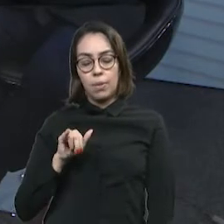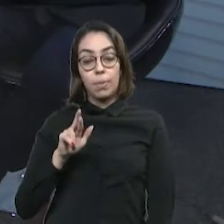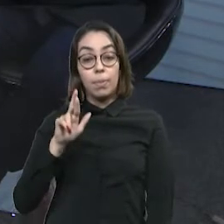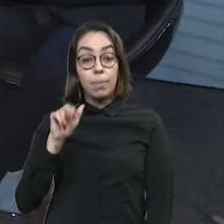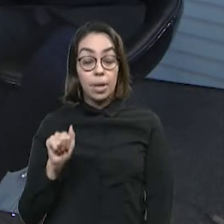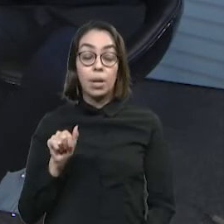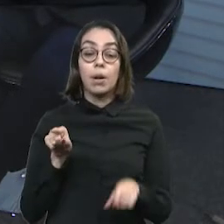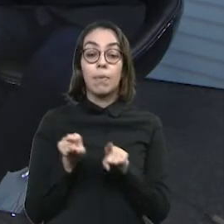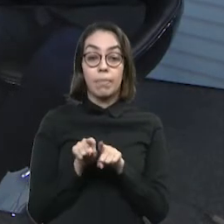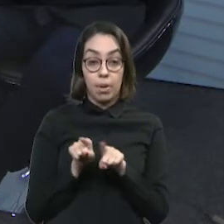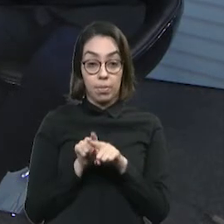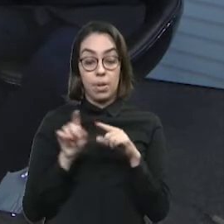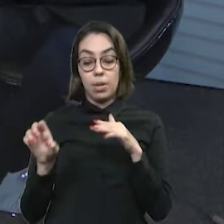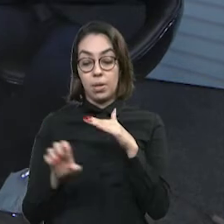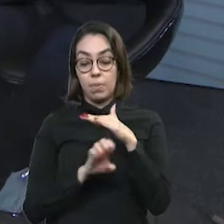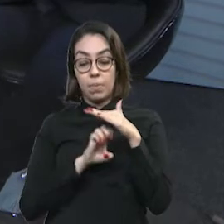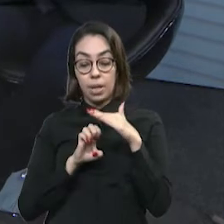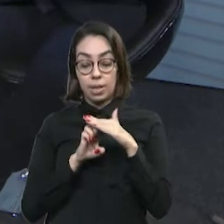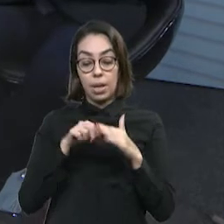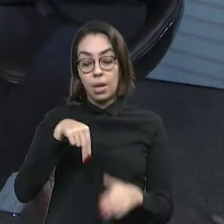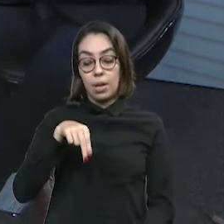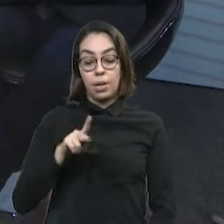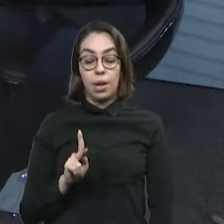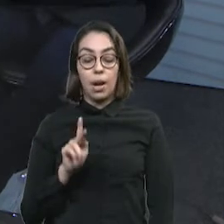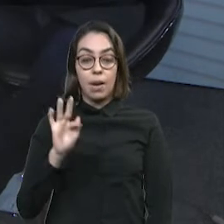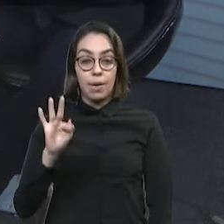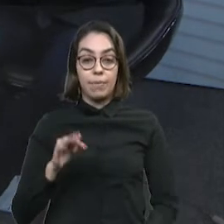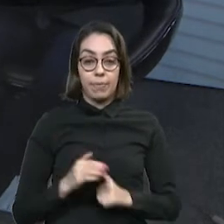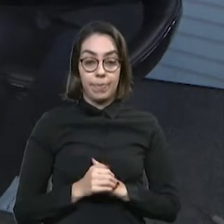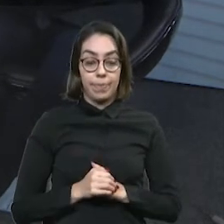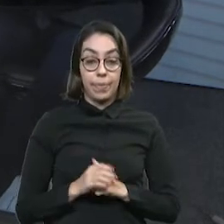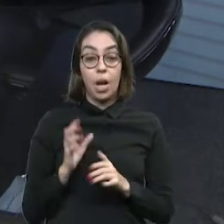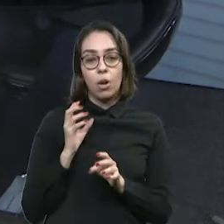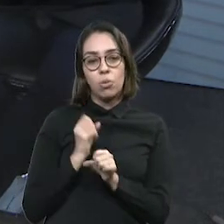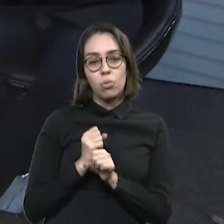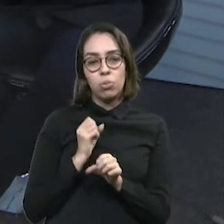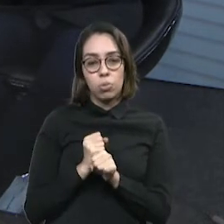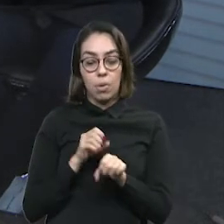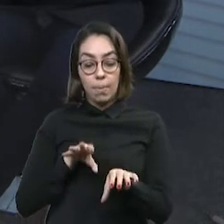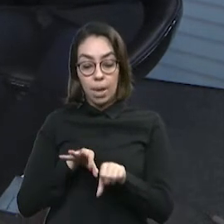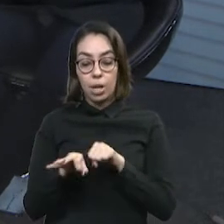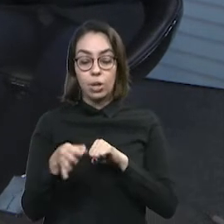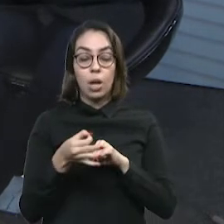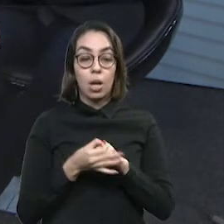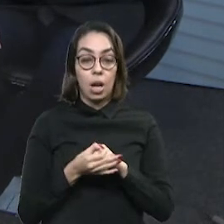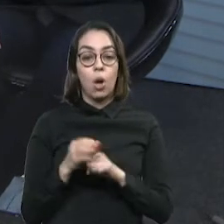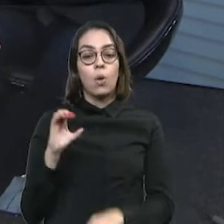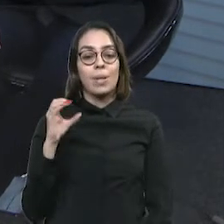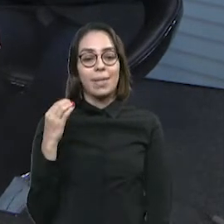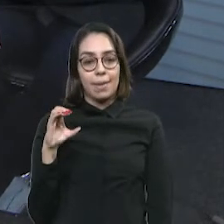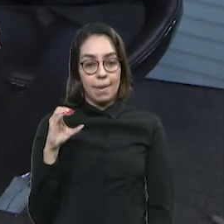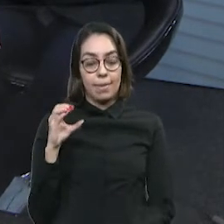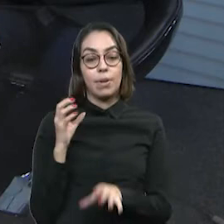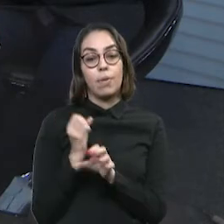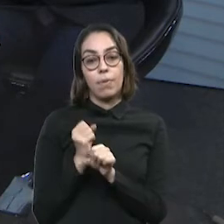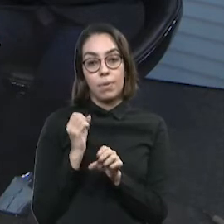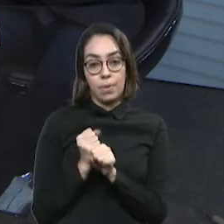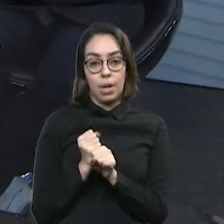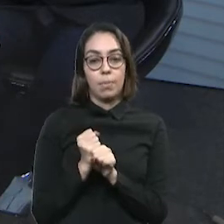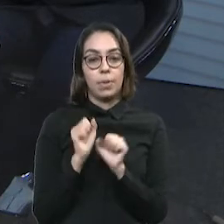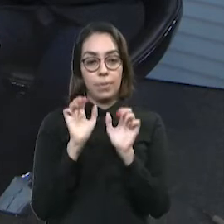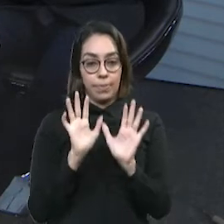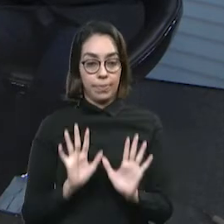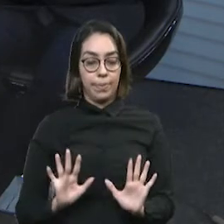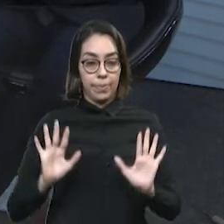é da MKF. O Ailton é contador, bacharel em ciências contábeis pela Universidade Federal, e ele é consultor